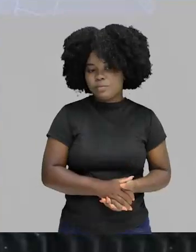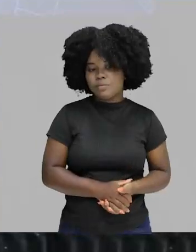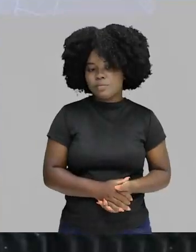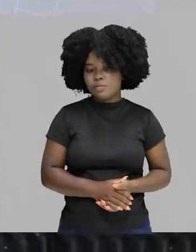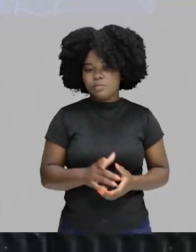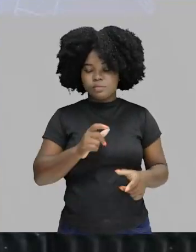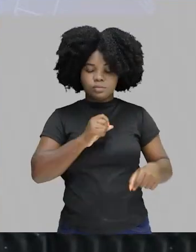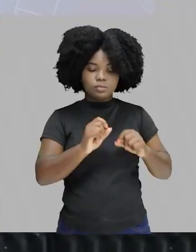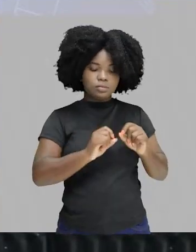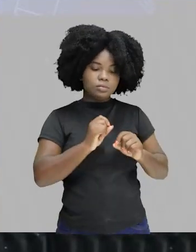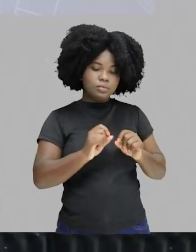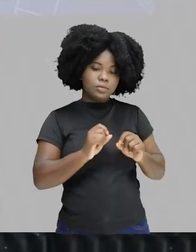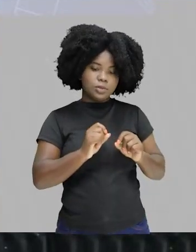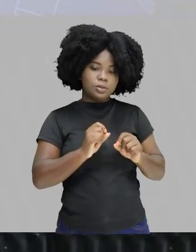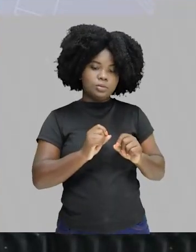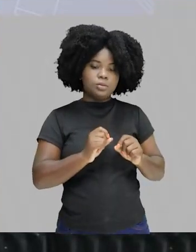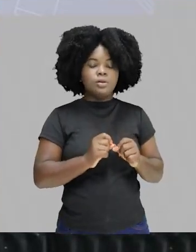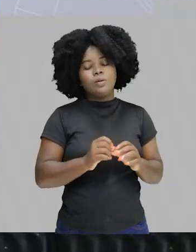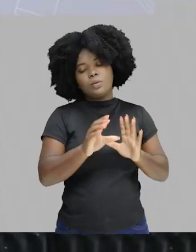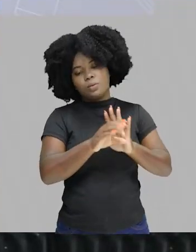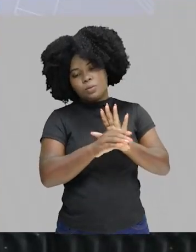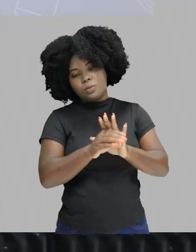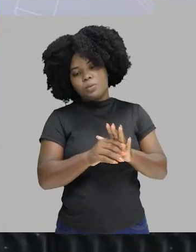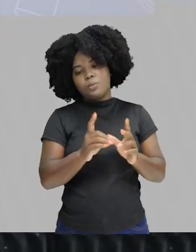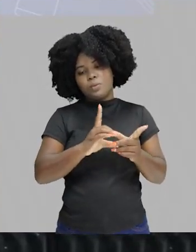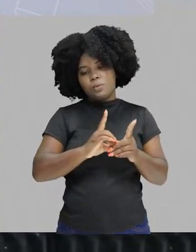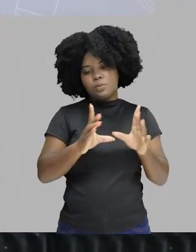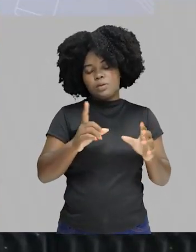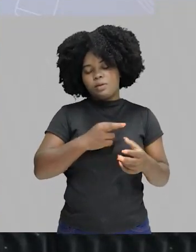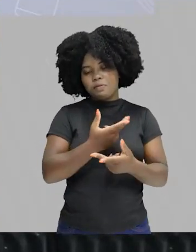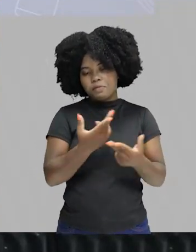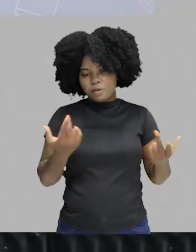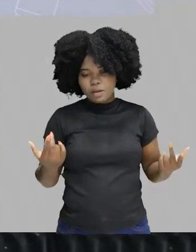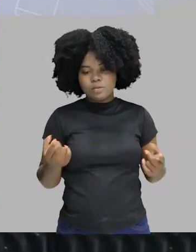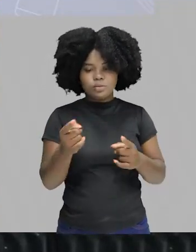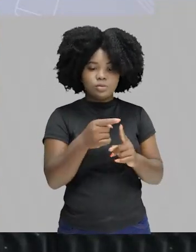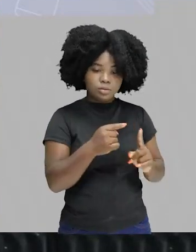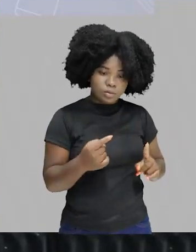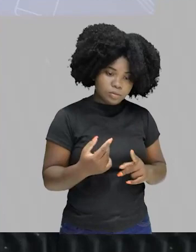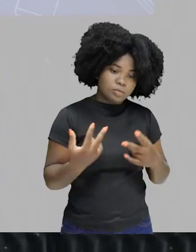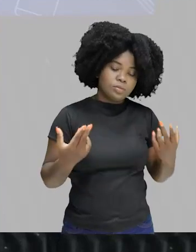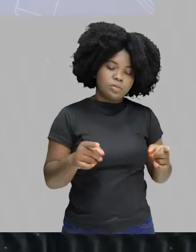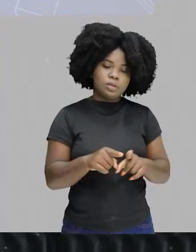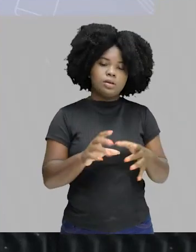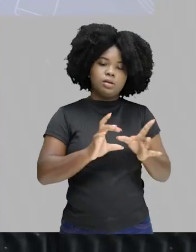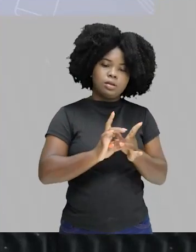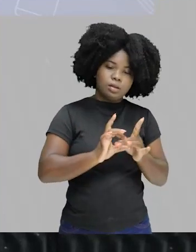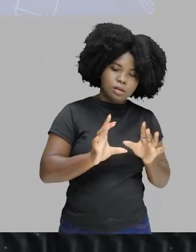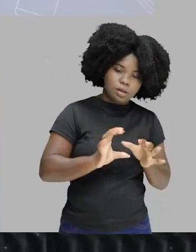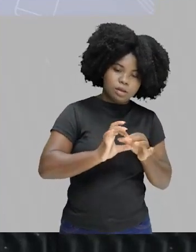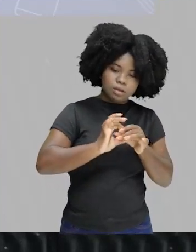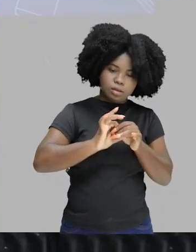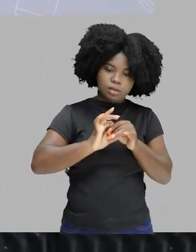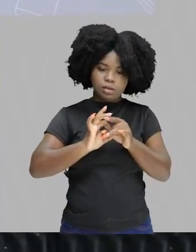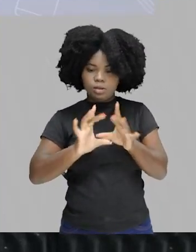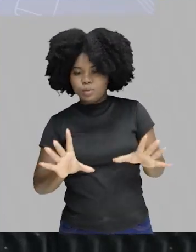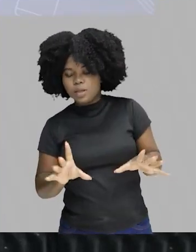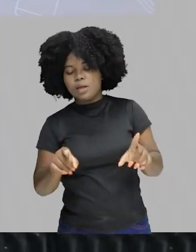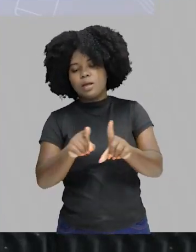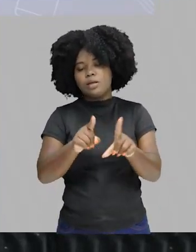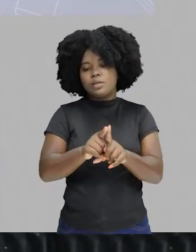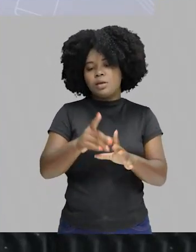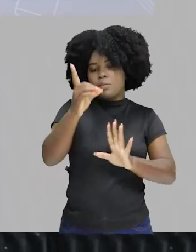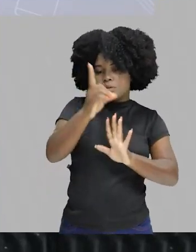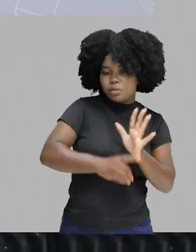trabalha o conceito de democracia, você está trabalhando uma série de elementos ao mesmo tempo. Há liberdades, direitos,